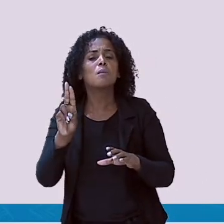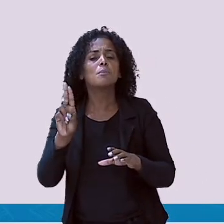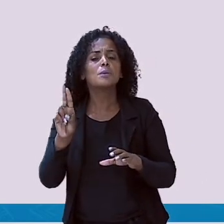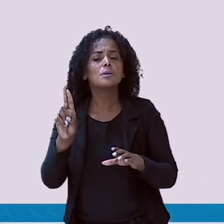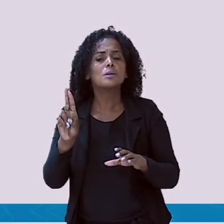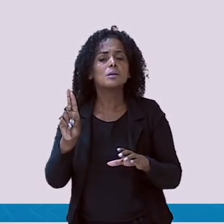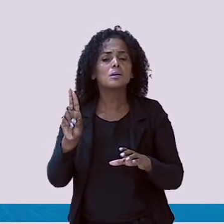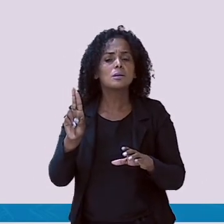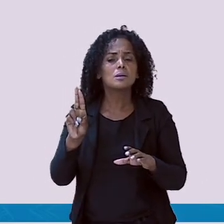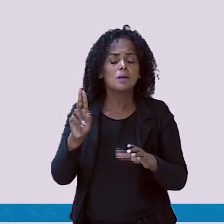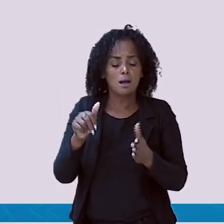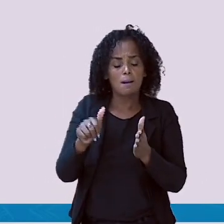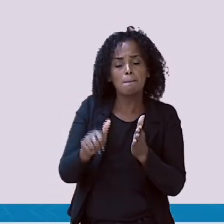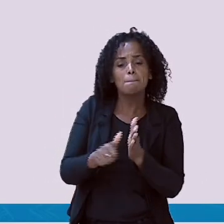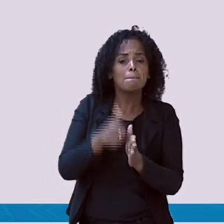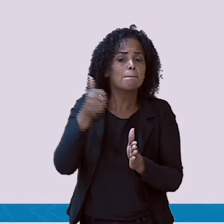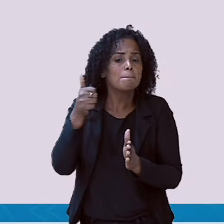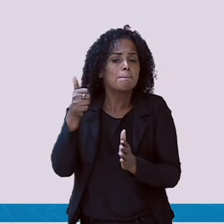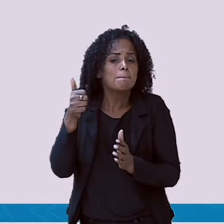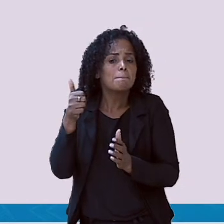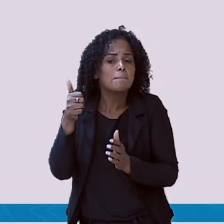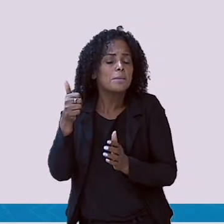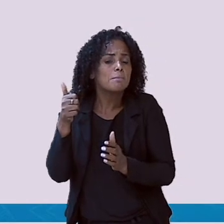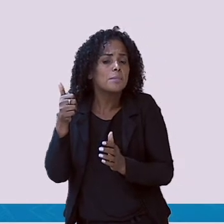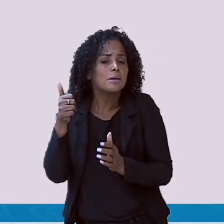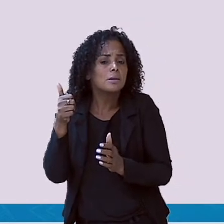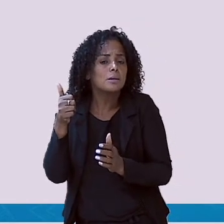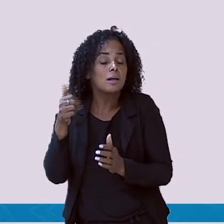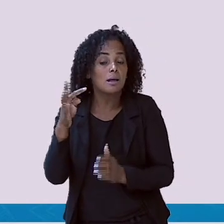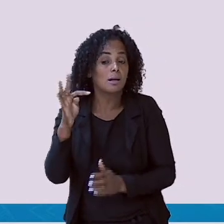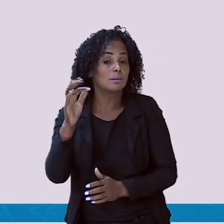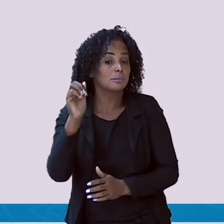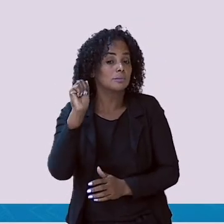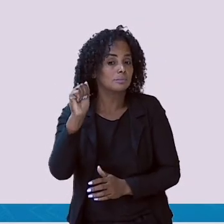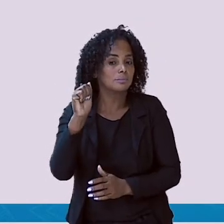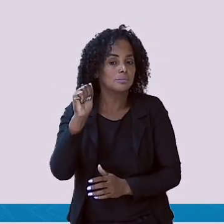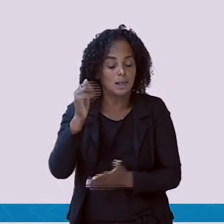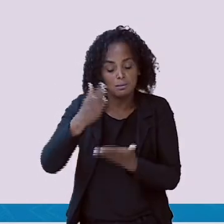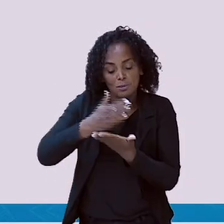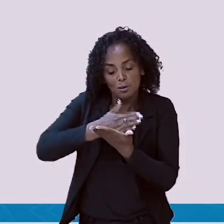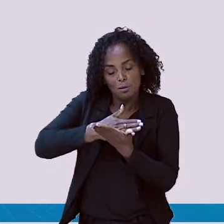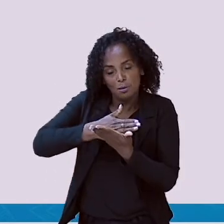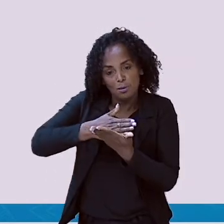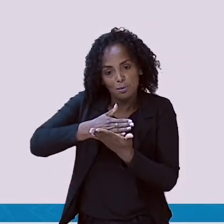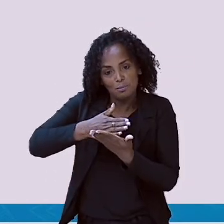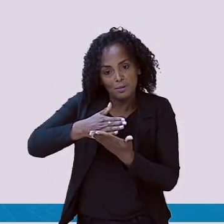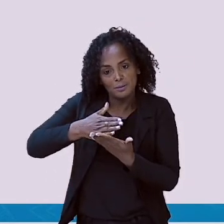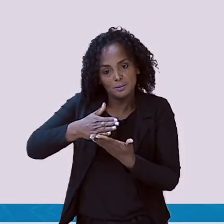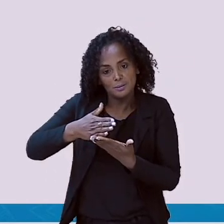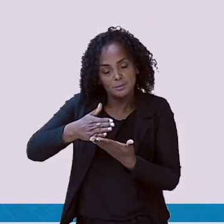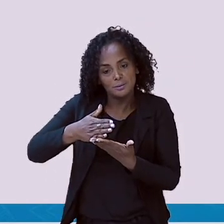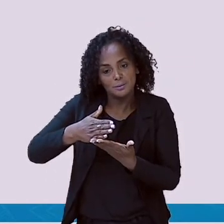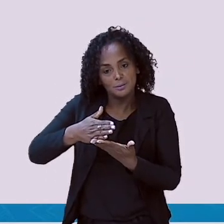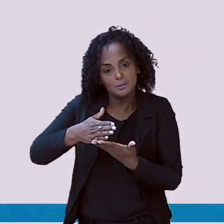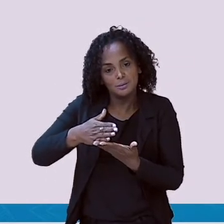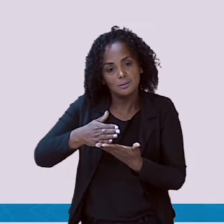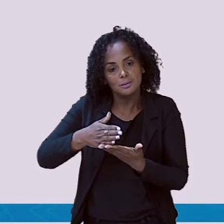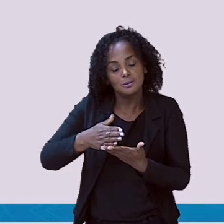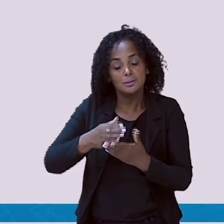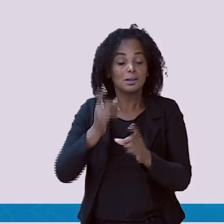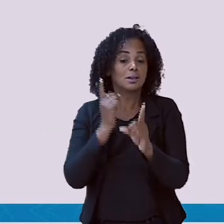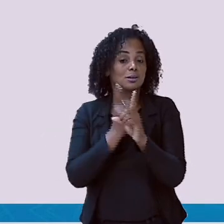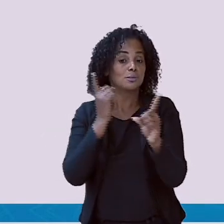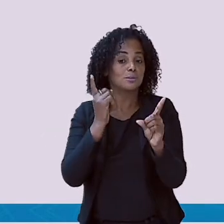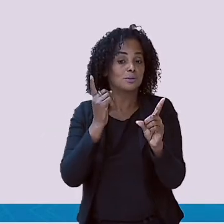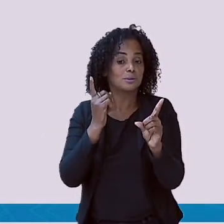procurar a sílaba Tá? Vamos lá? E já encontramos. A primeira sílaba que está aqui é a